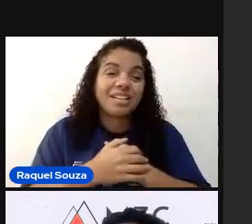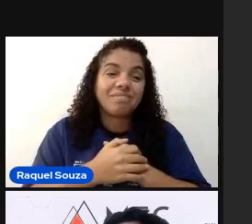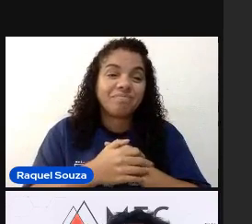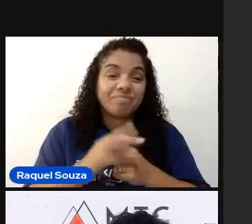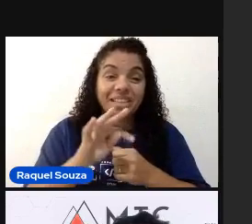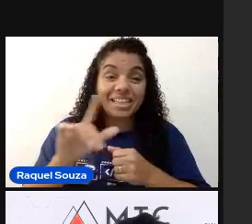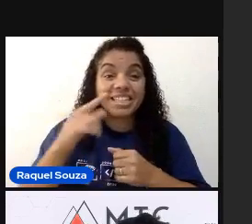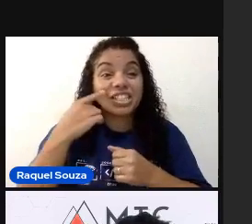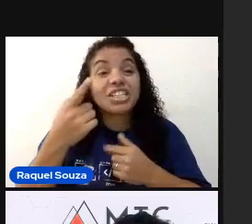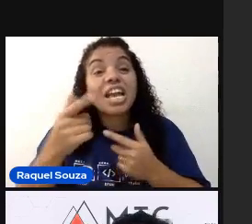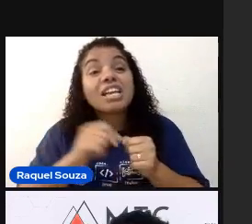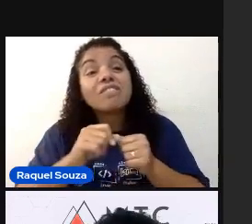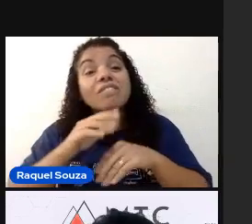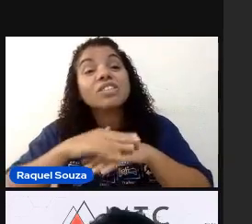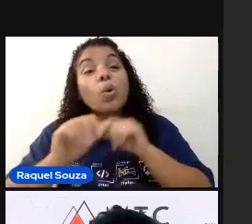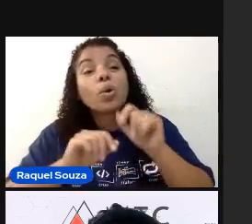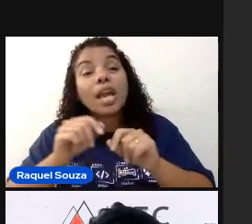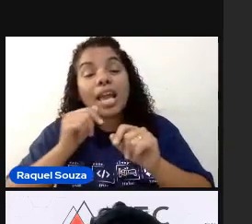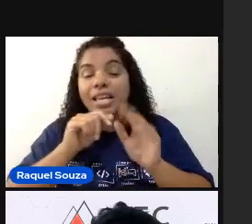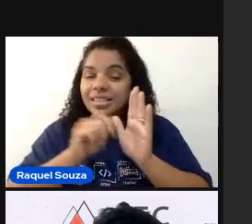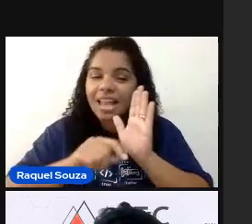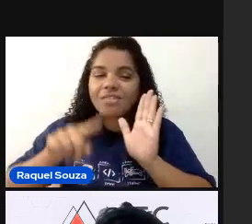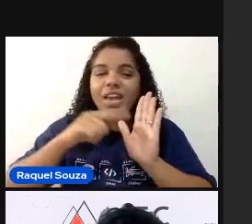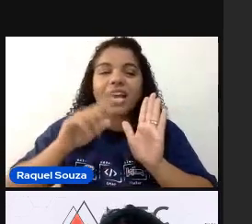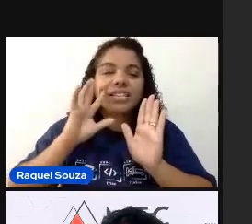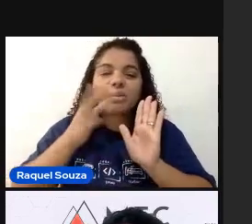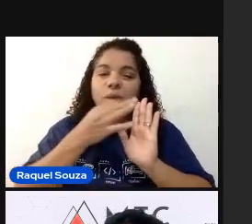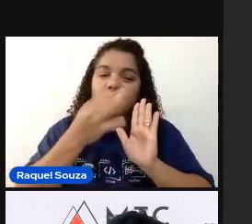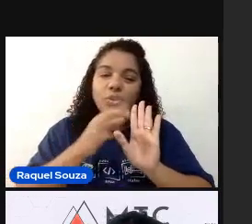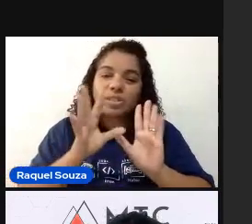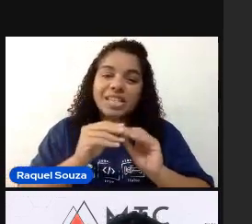E aí, o que a gente vai fazer? Essas são minhas considerações.